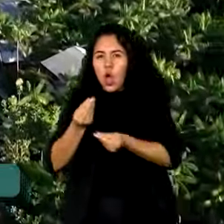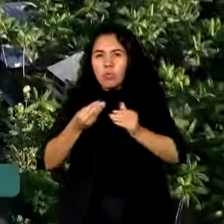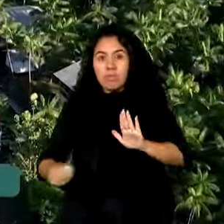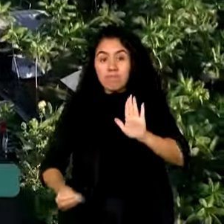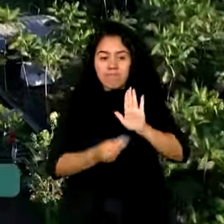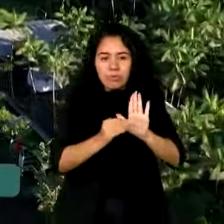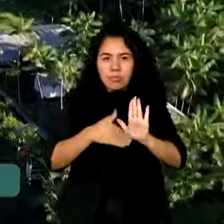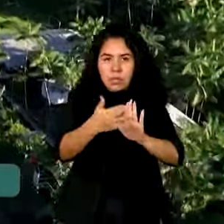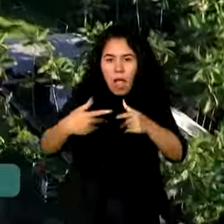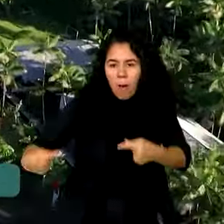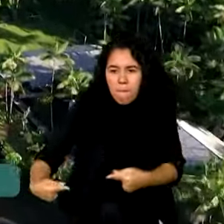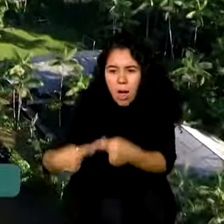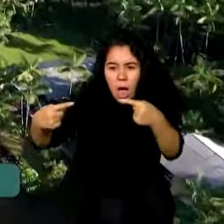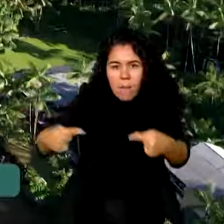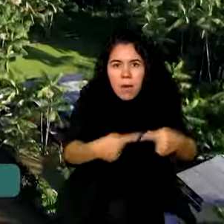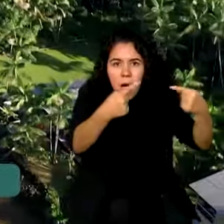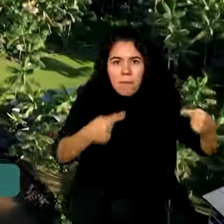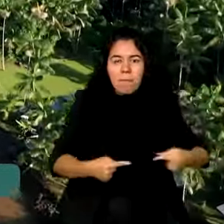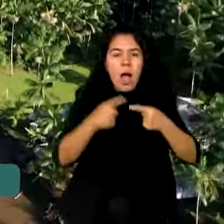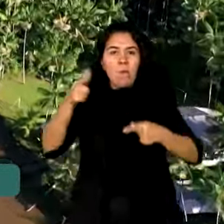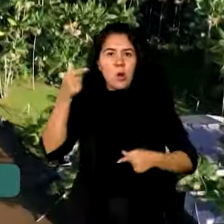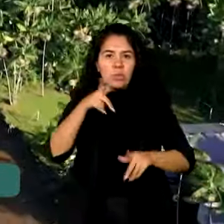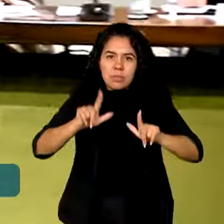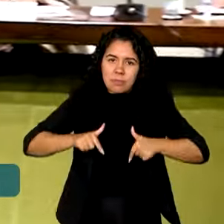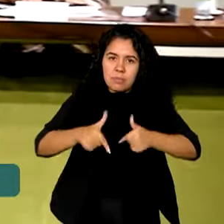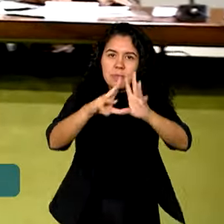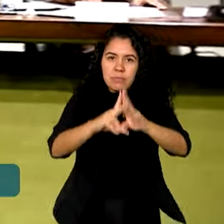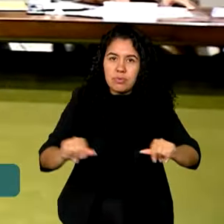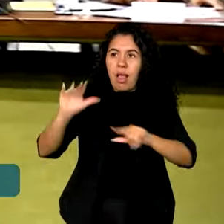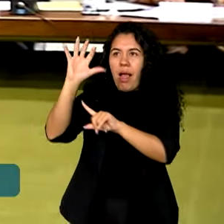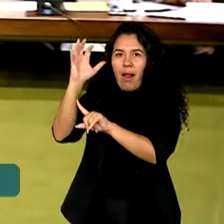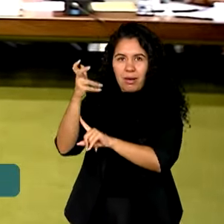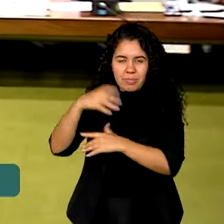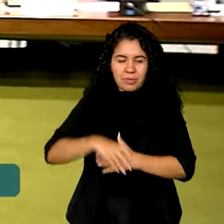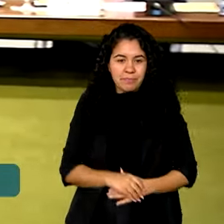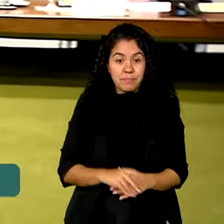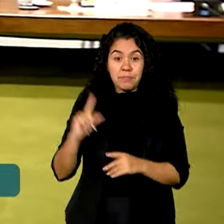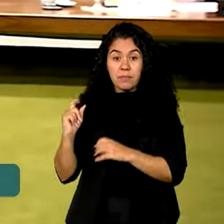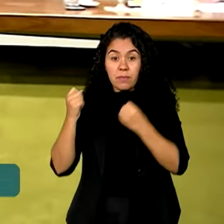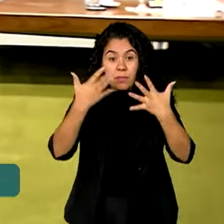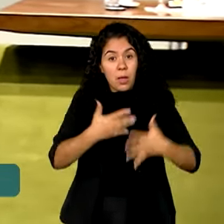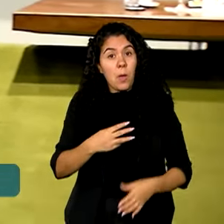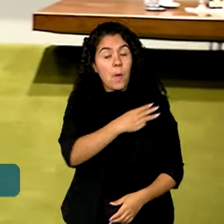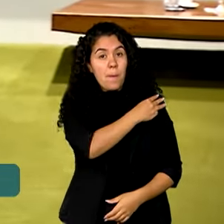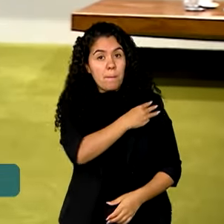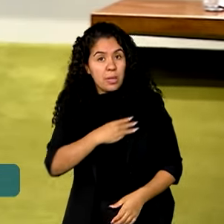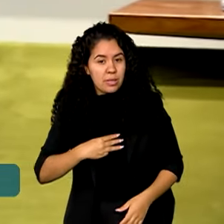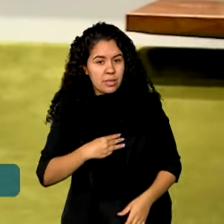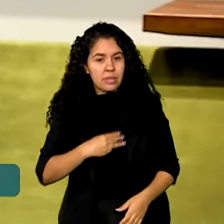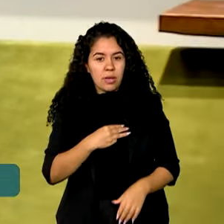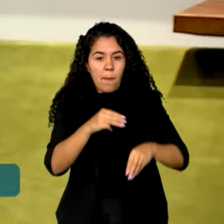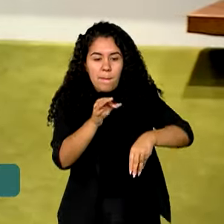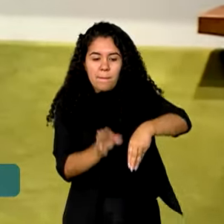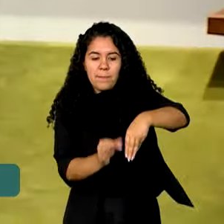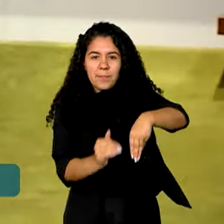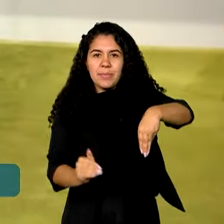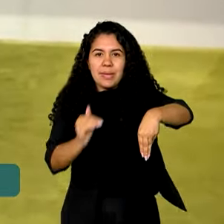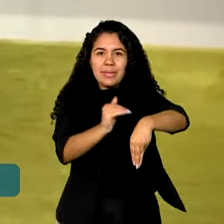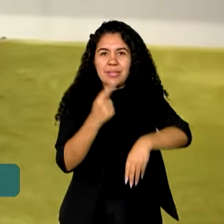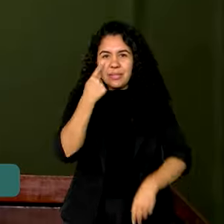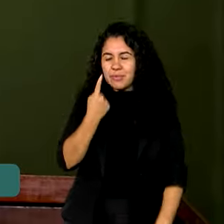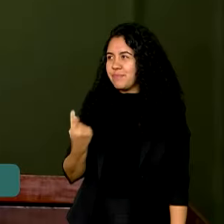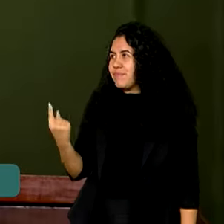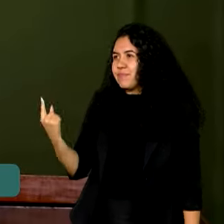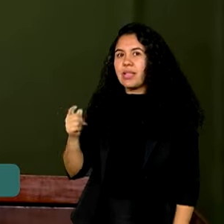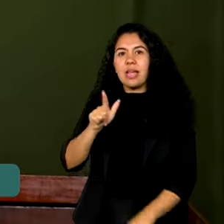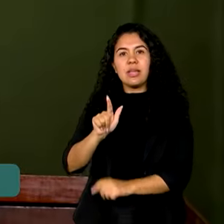adequados para enfrentar a mudança do clima. O ministro Gilmar Mendes destacou a atuação do judiciário para garantir o